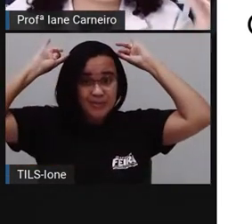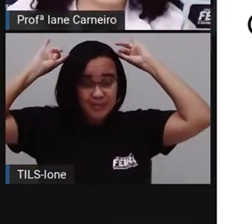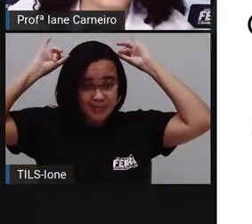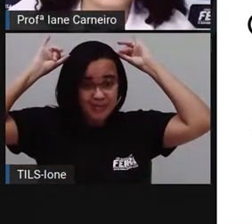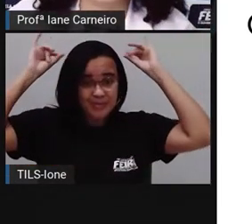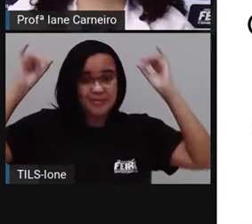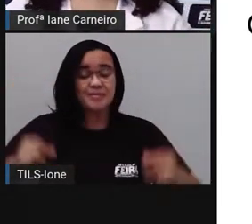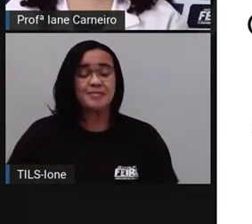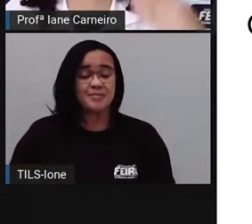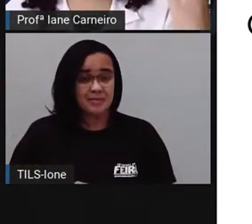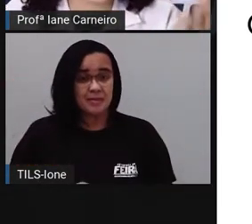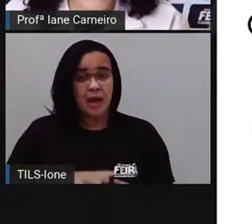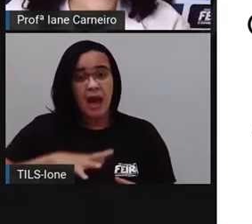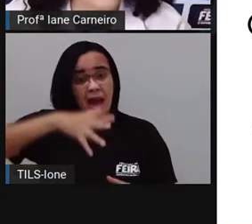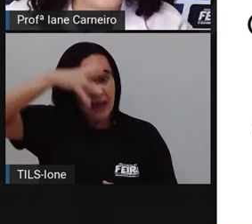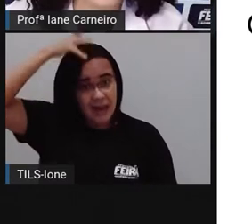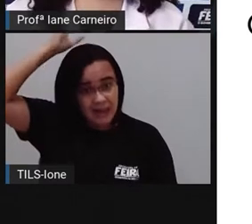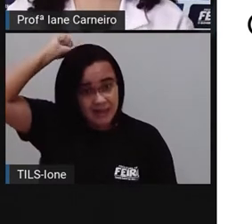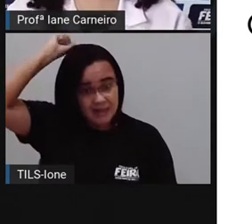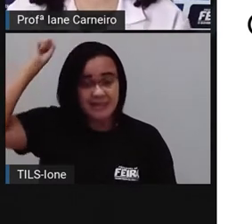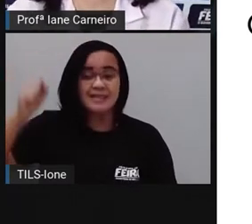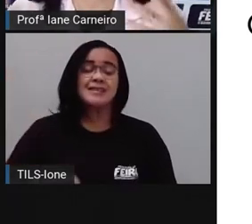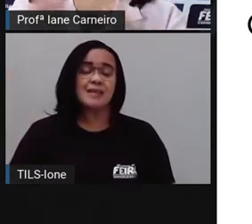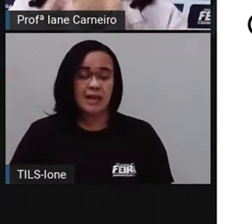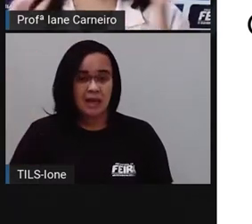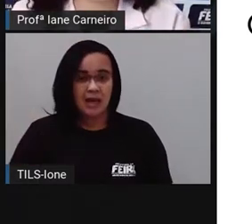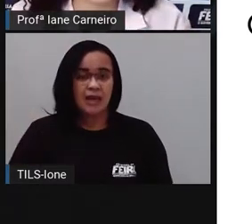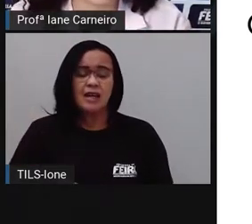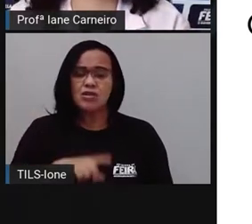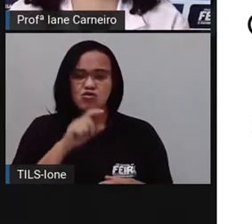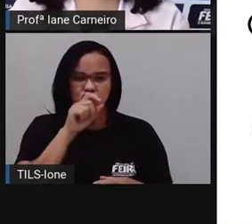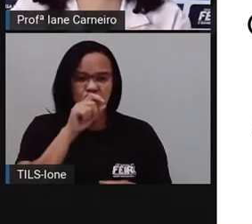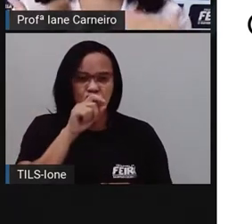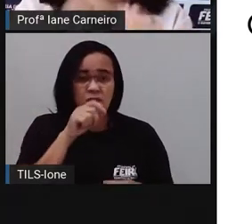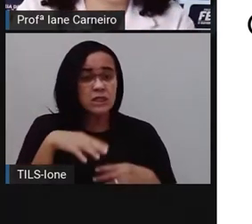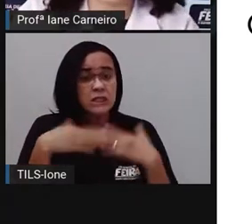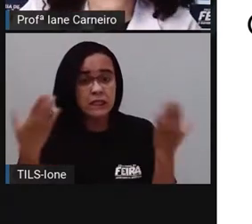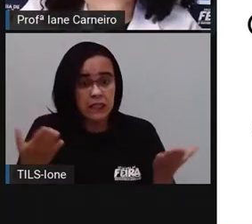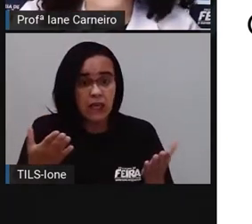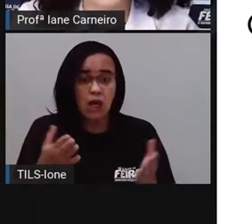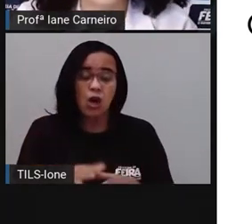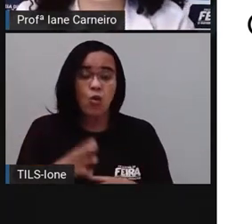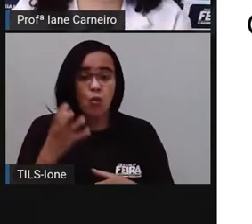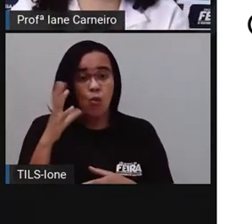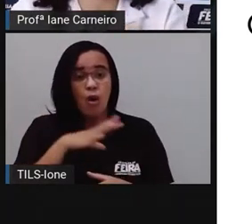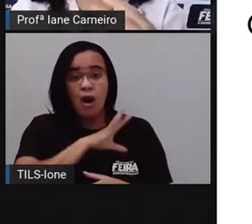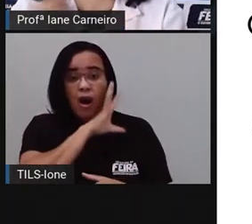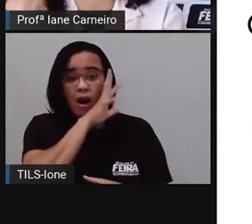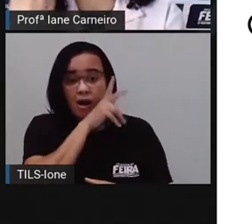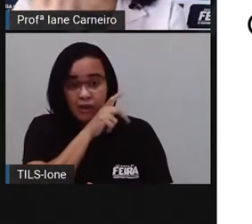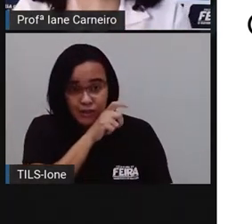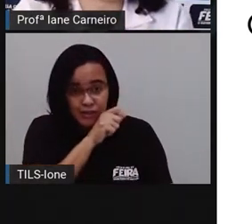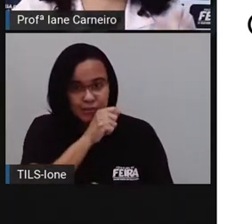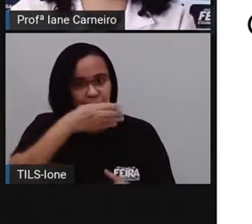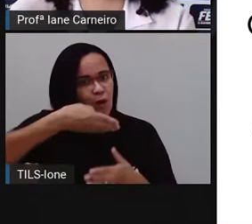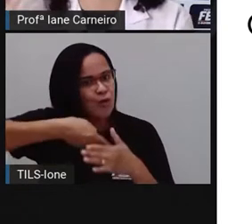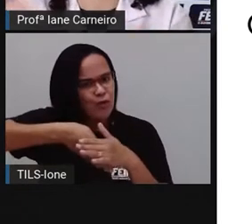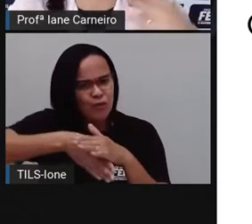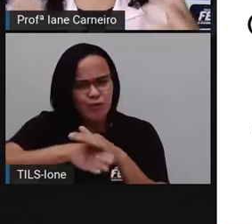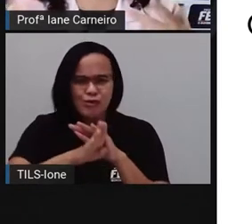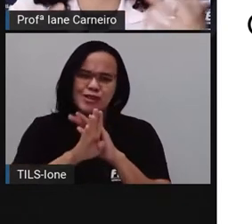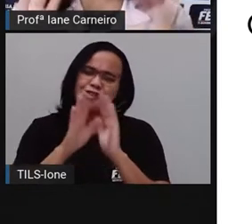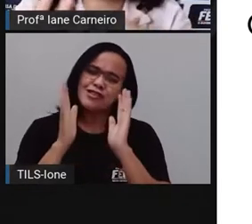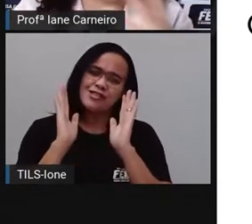a galinha, os coelhos, né? Então, são animais que são domesticados também, porque eles já se acostumaram,